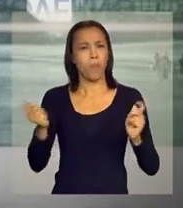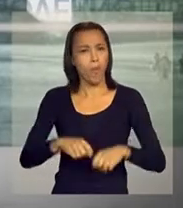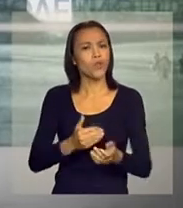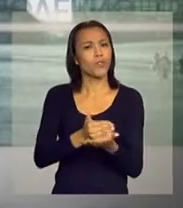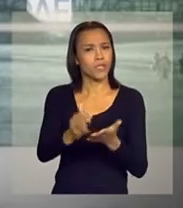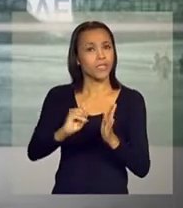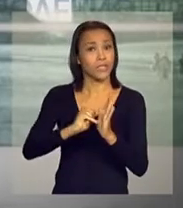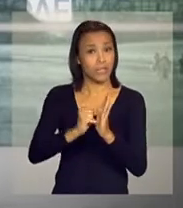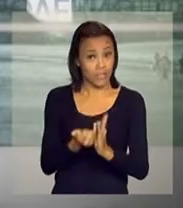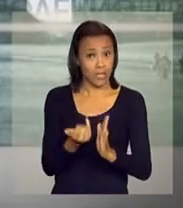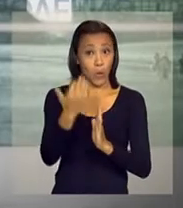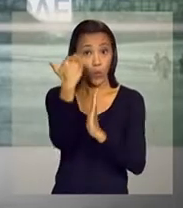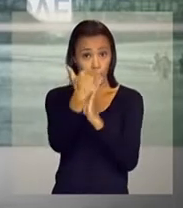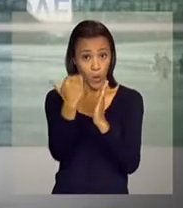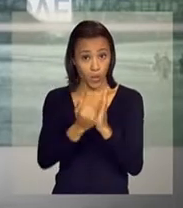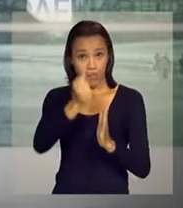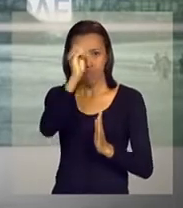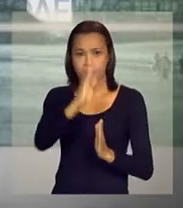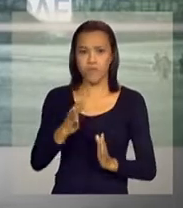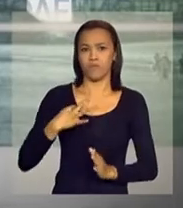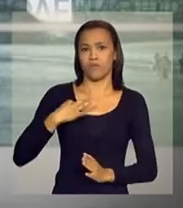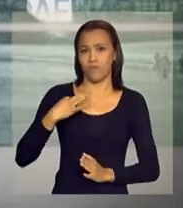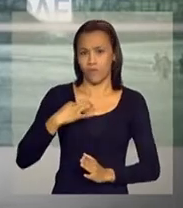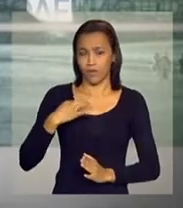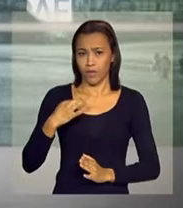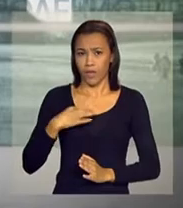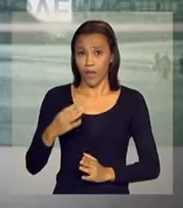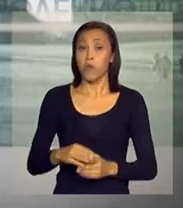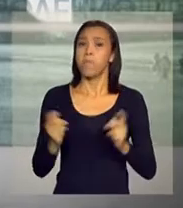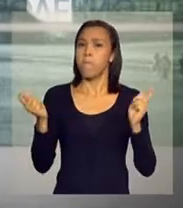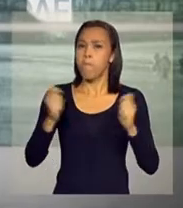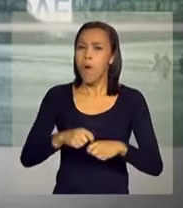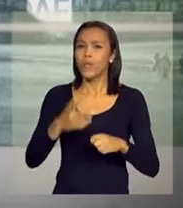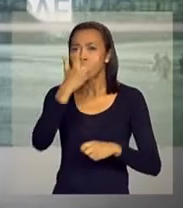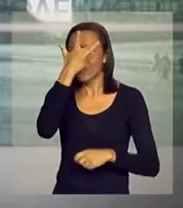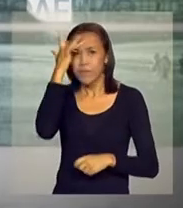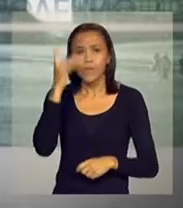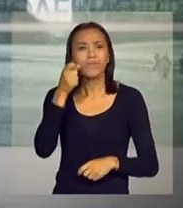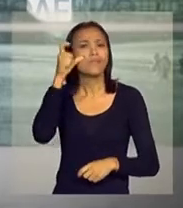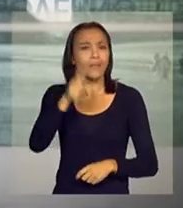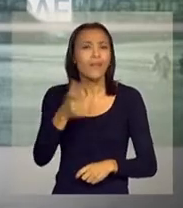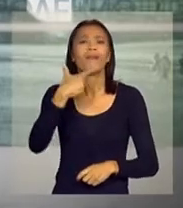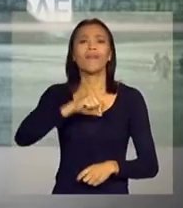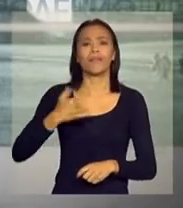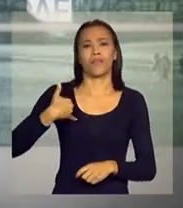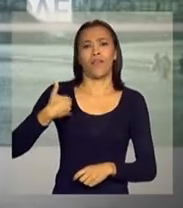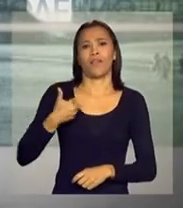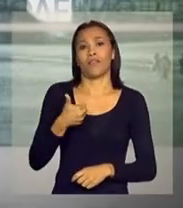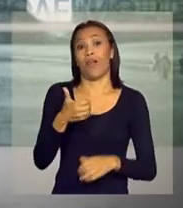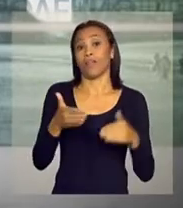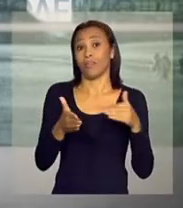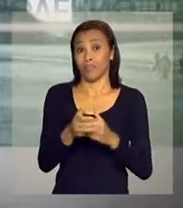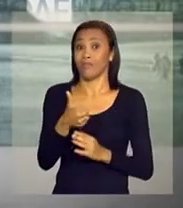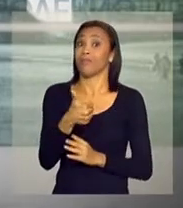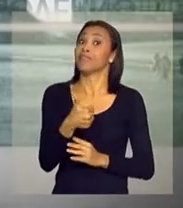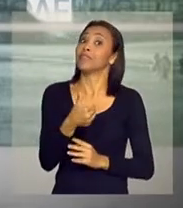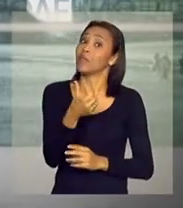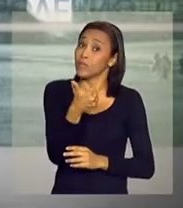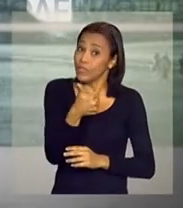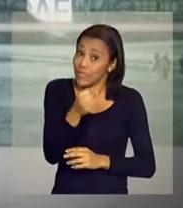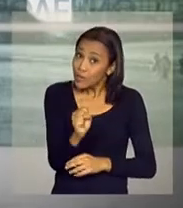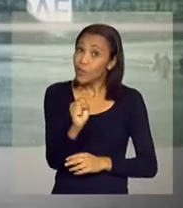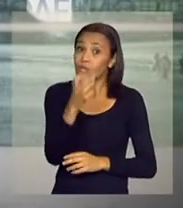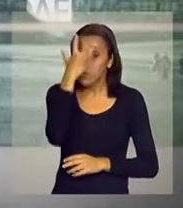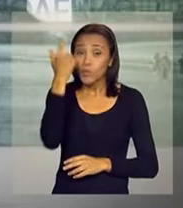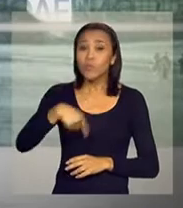pode fazer a inscrição no programa Brasil Voluntário. Podem participar pessoas com no mínimo 18 anos de idade. Os